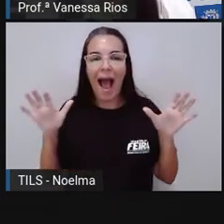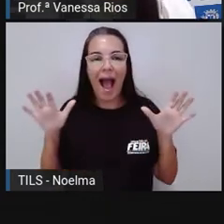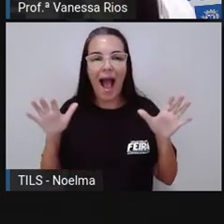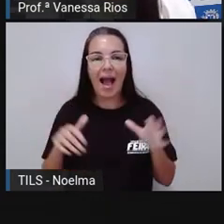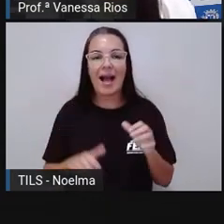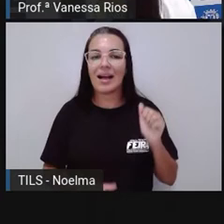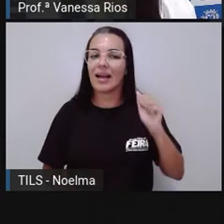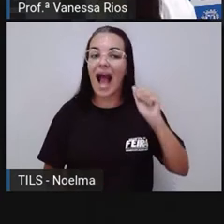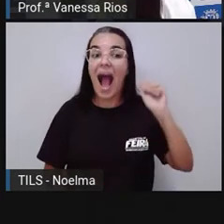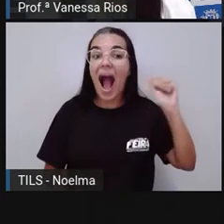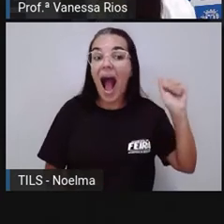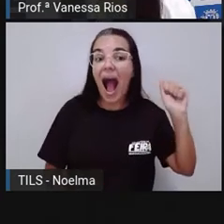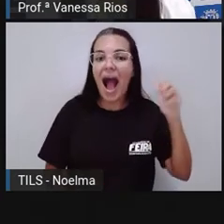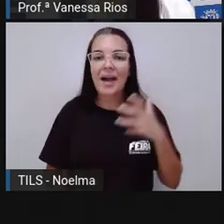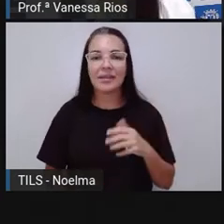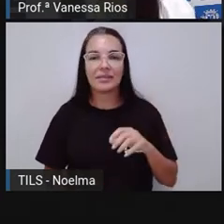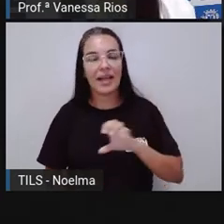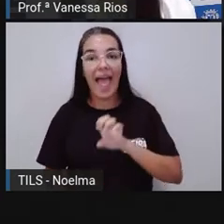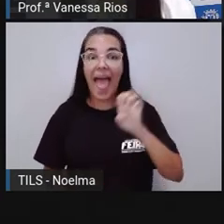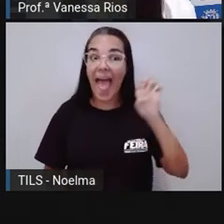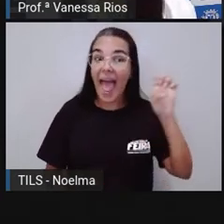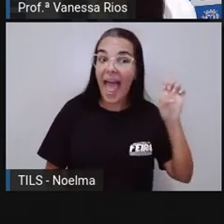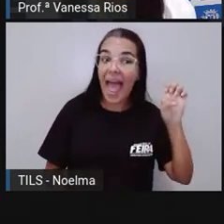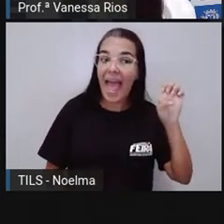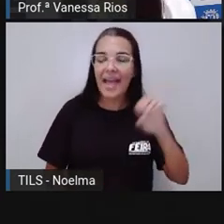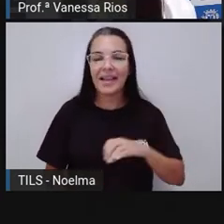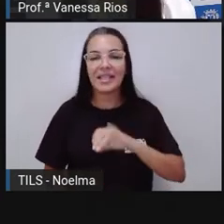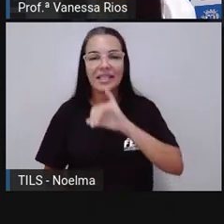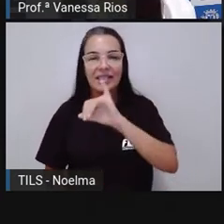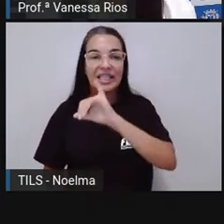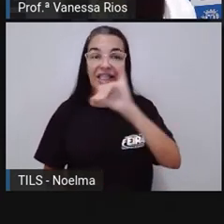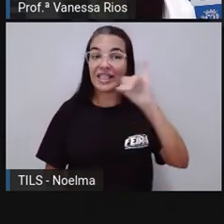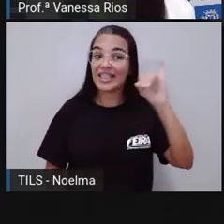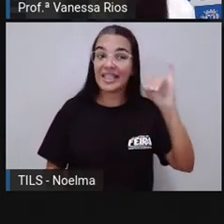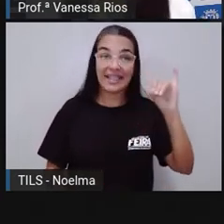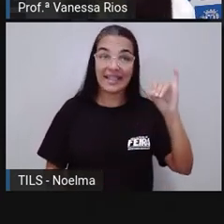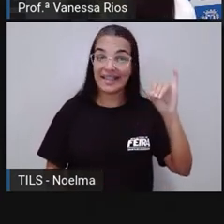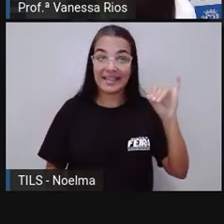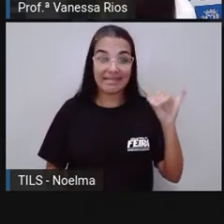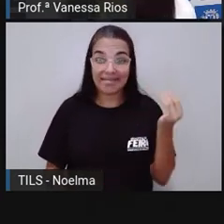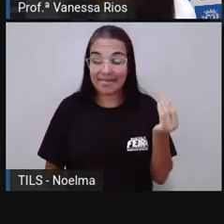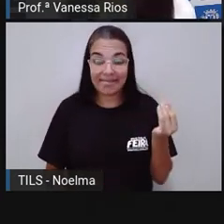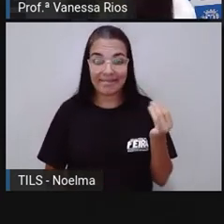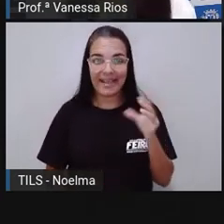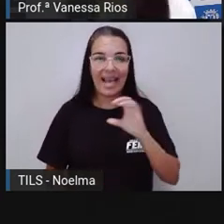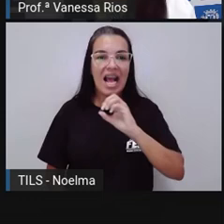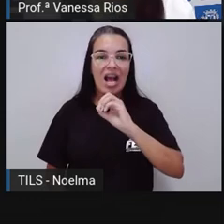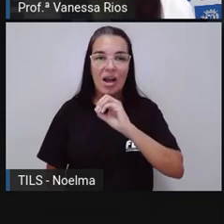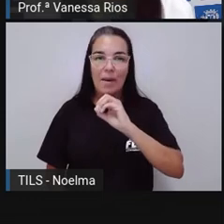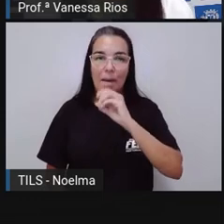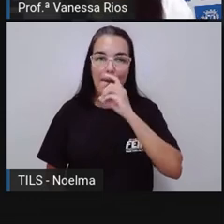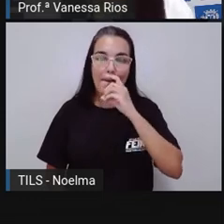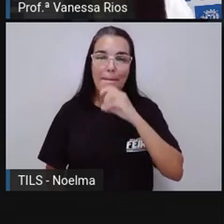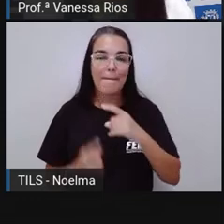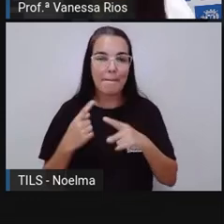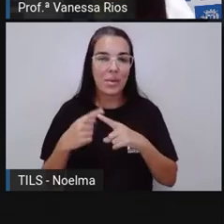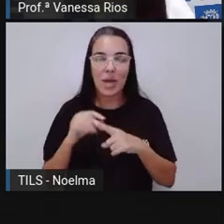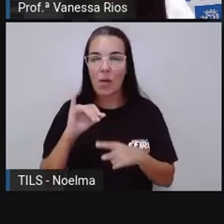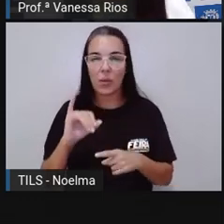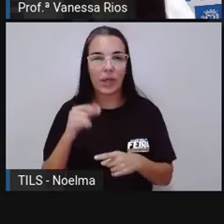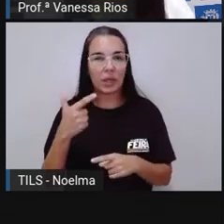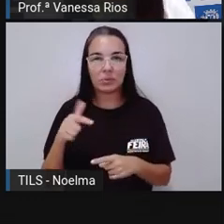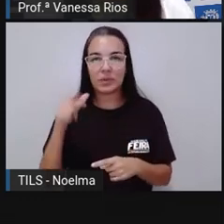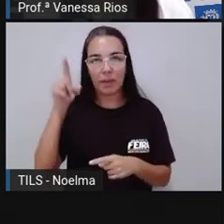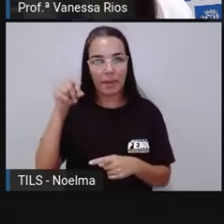gente vai ler o A, A, o E, E. O I não tem aí nenhuma alteração, né? Porque o I também não recebe